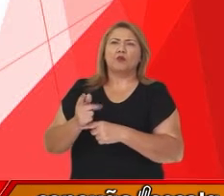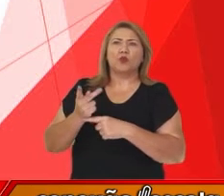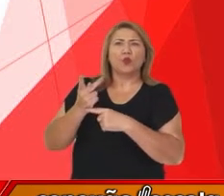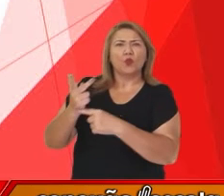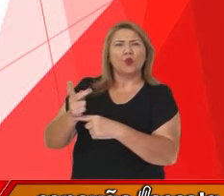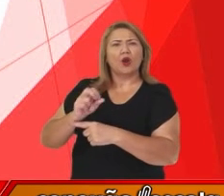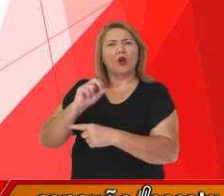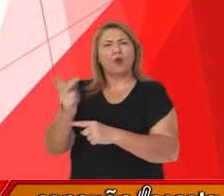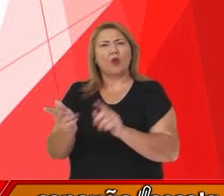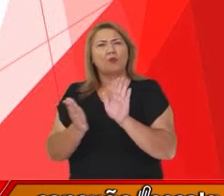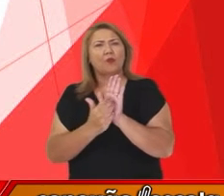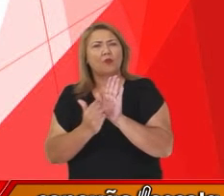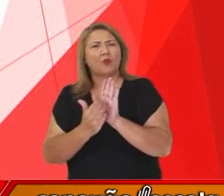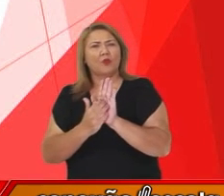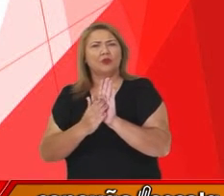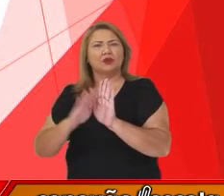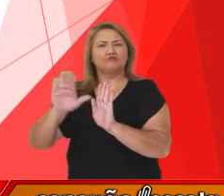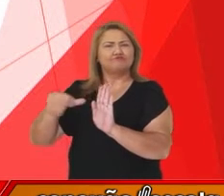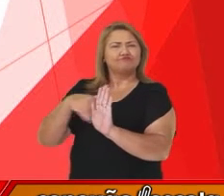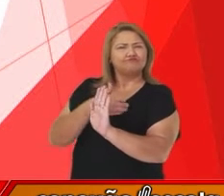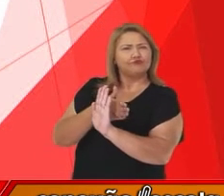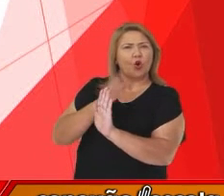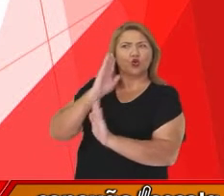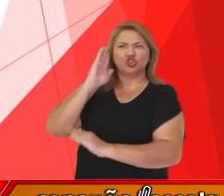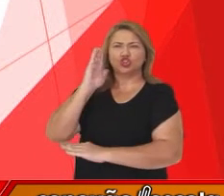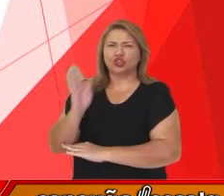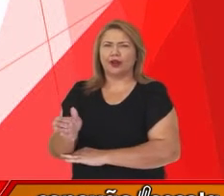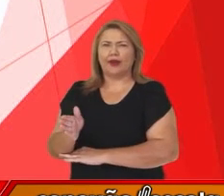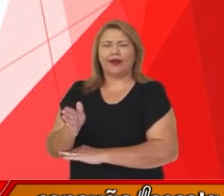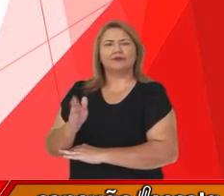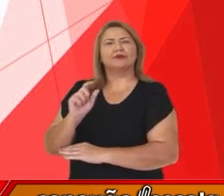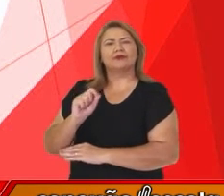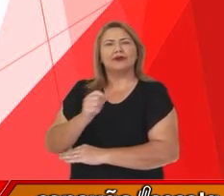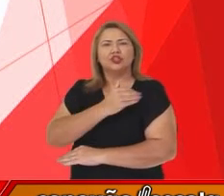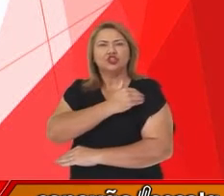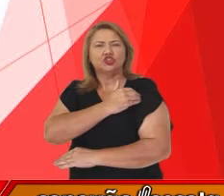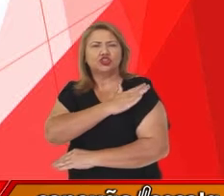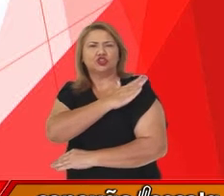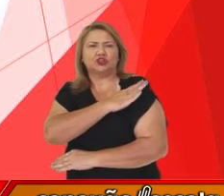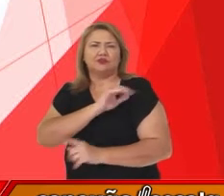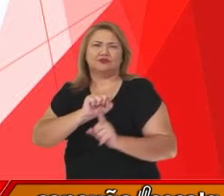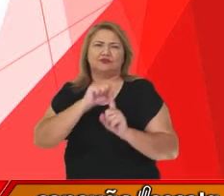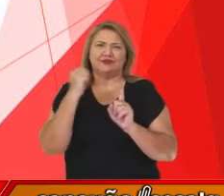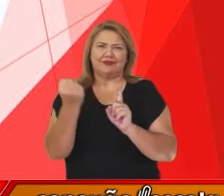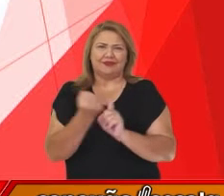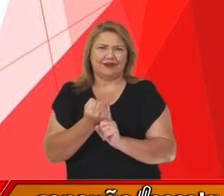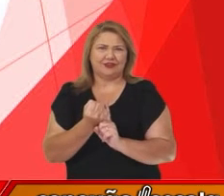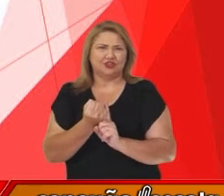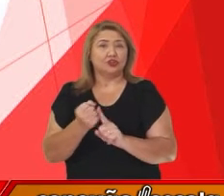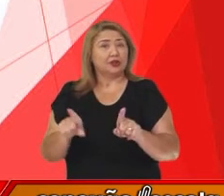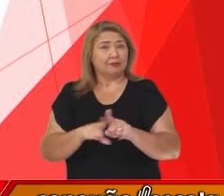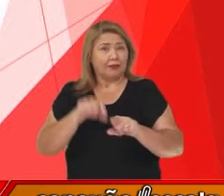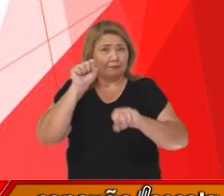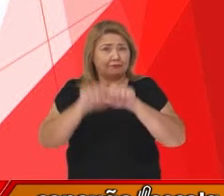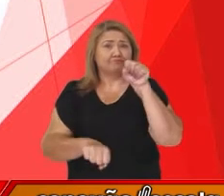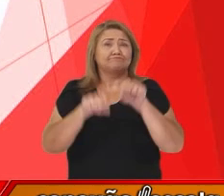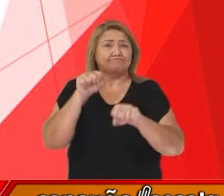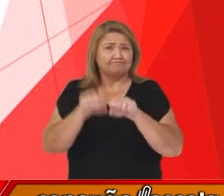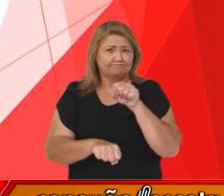direta ou indiretamente, sua exclusão da sociedade, eliminação física,